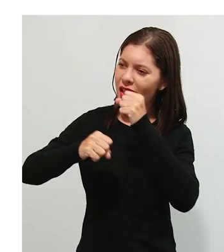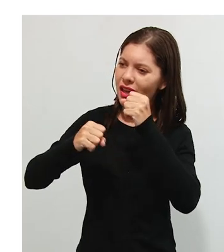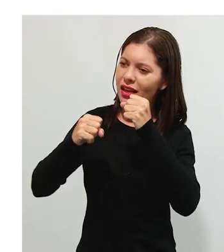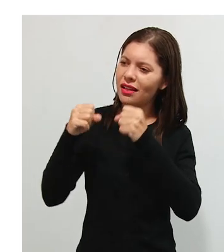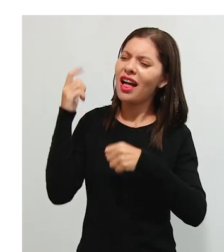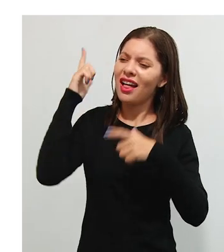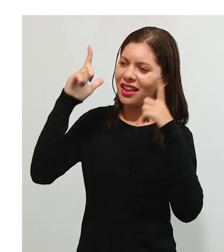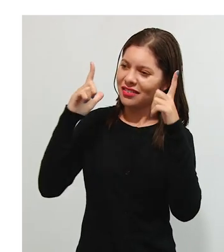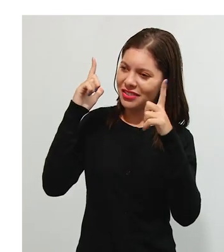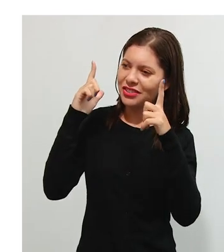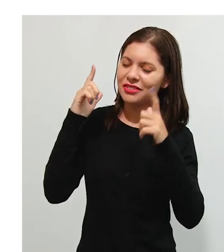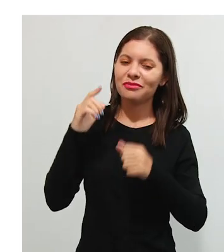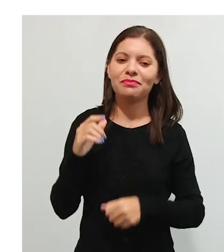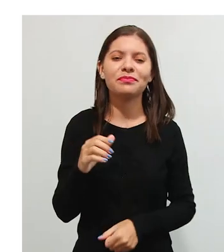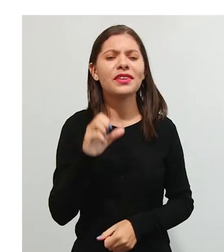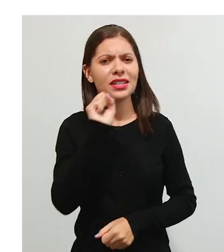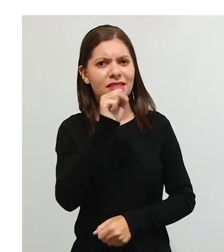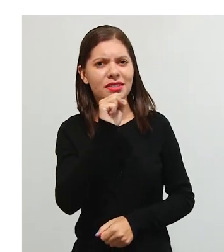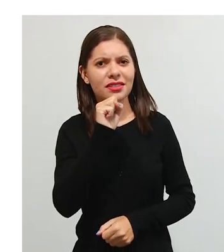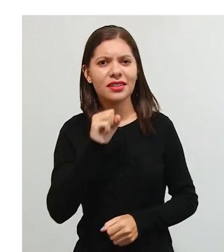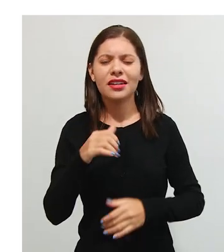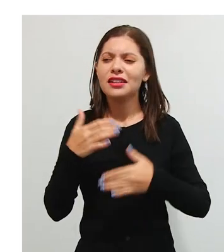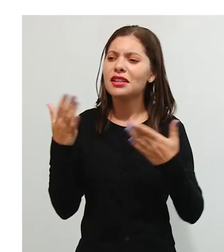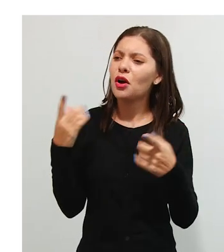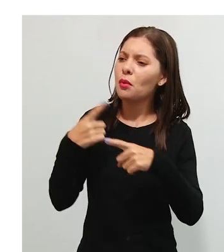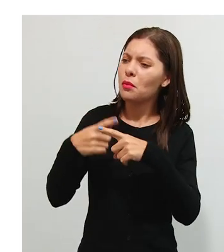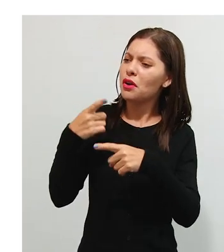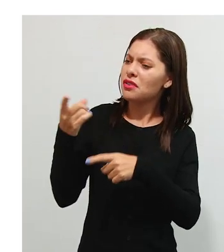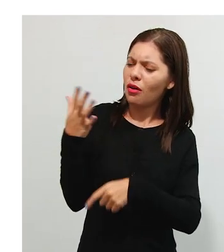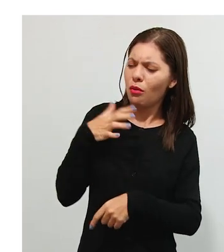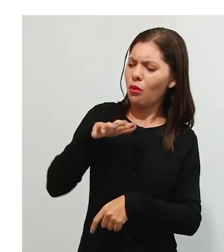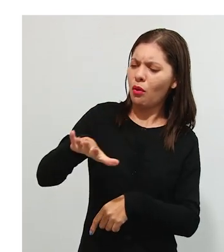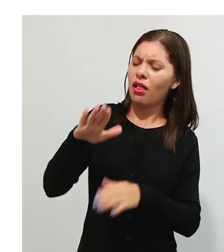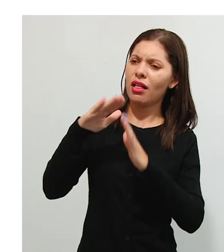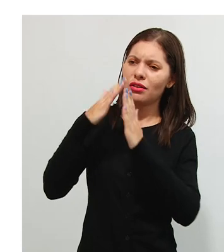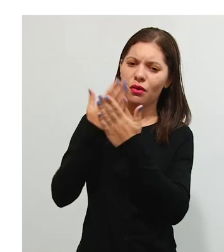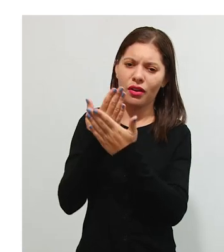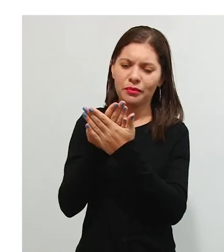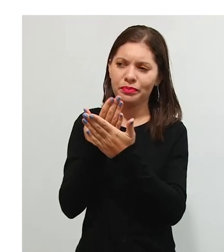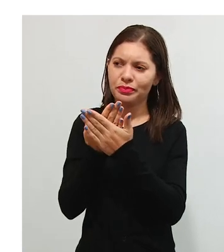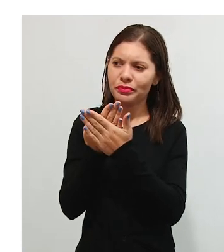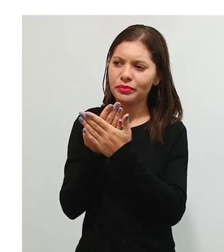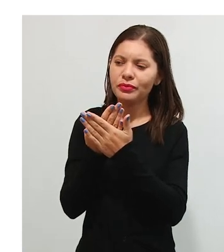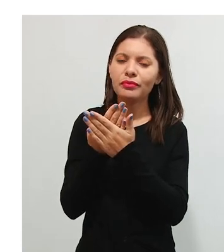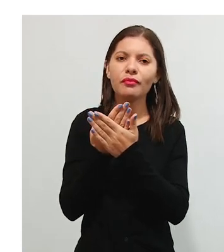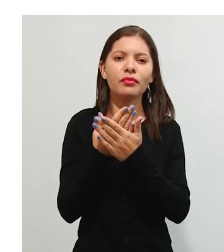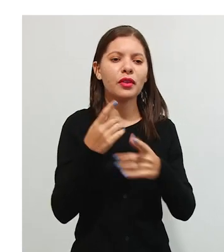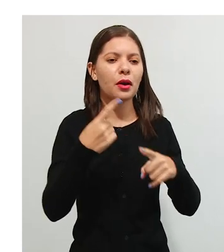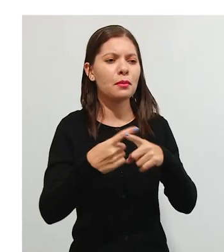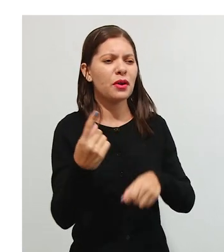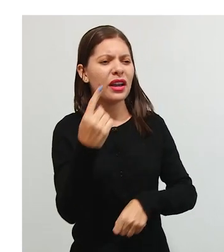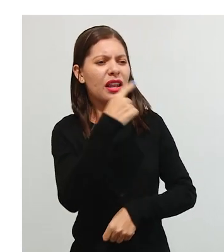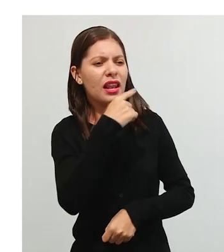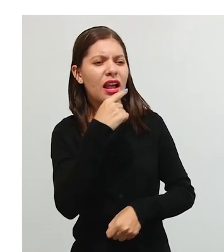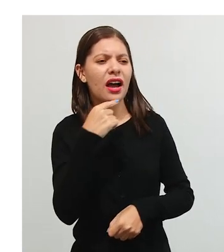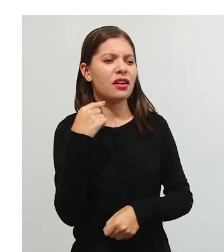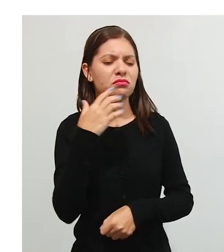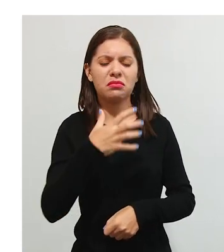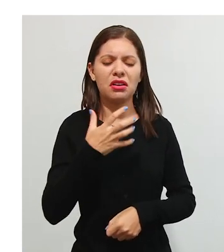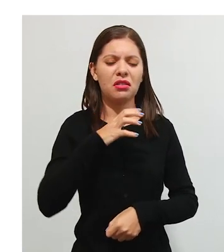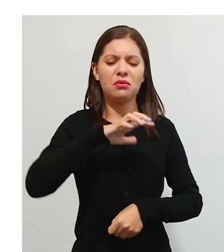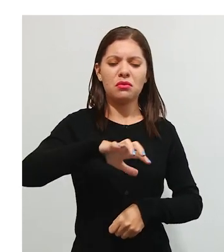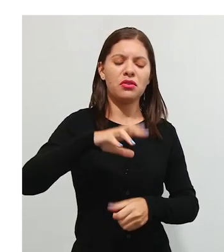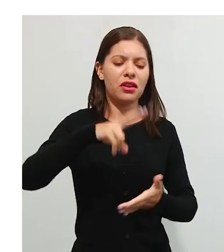divertido? É. Então, por que você não gosta da escola? Porque lá a gente não lê